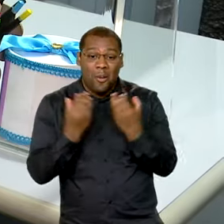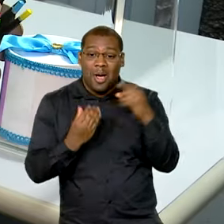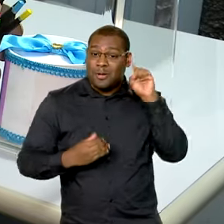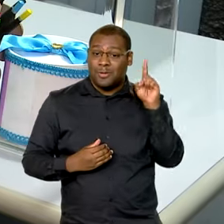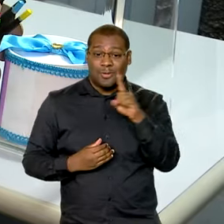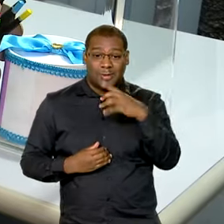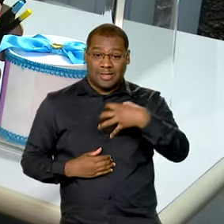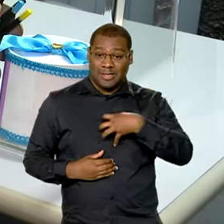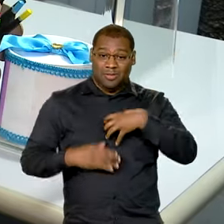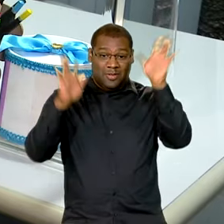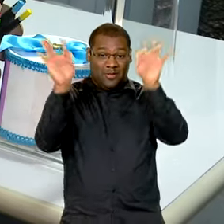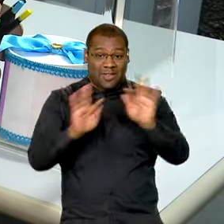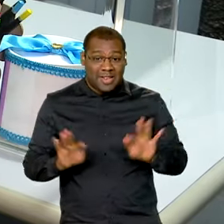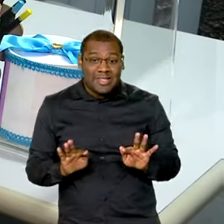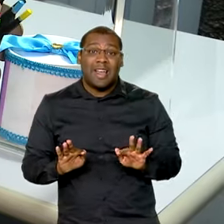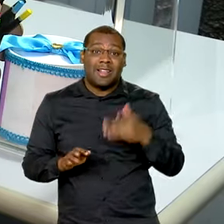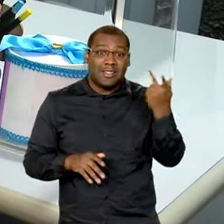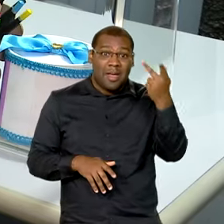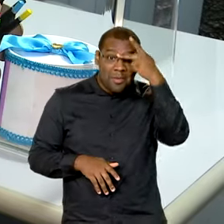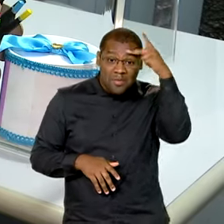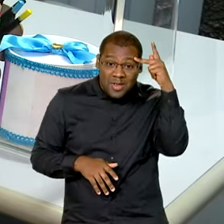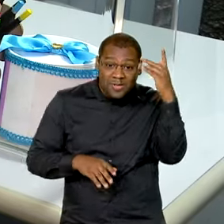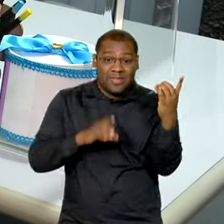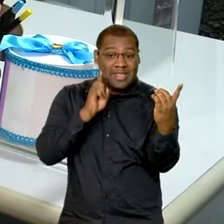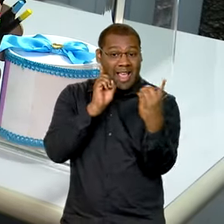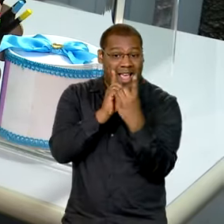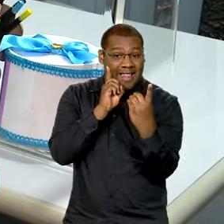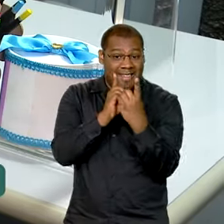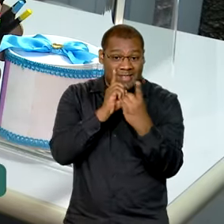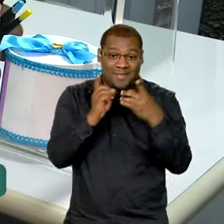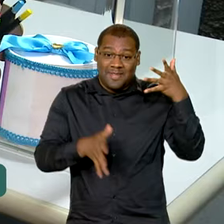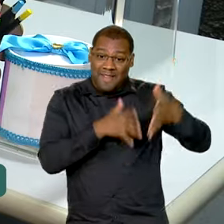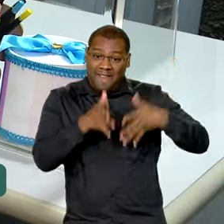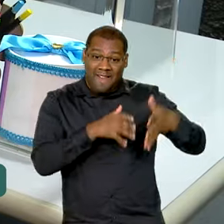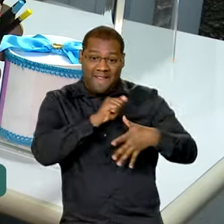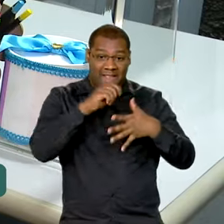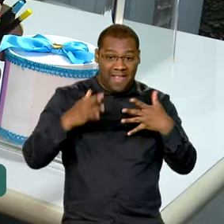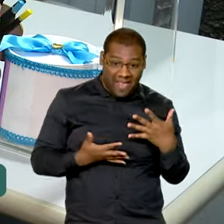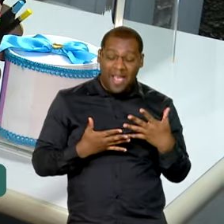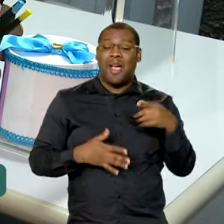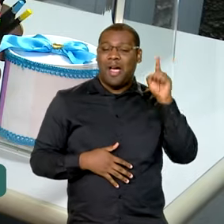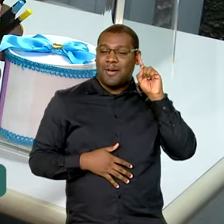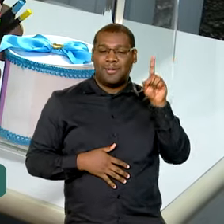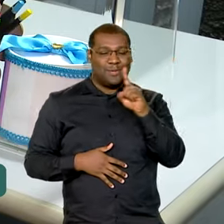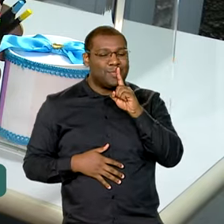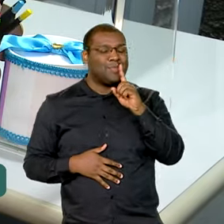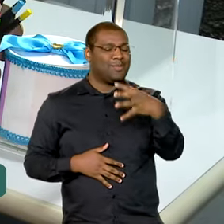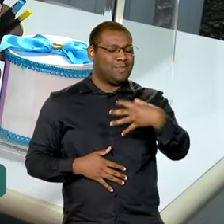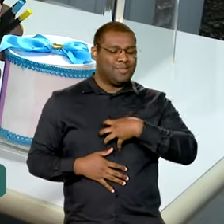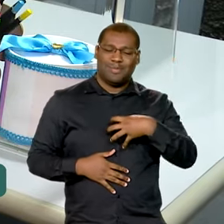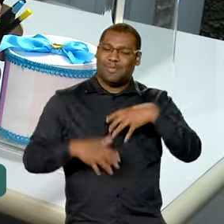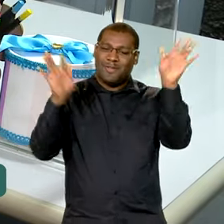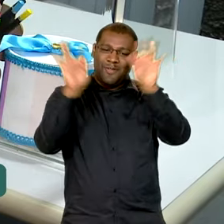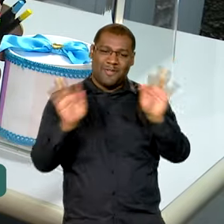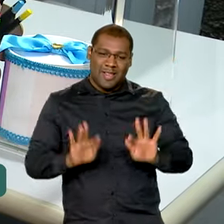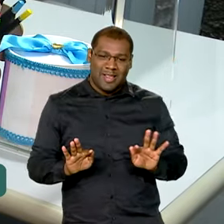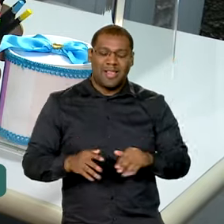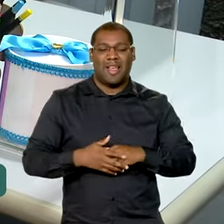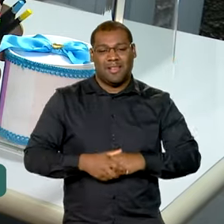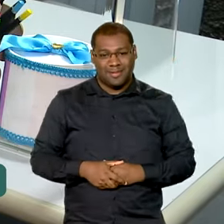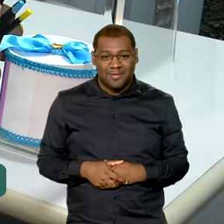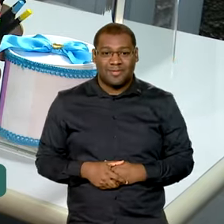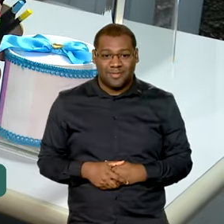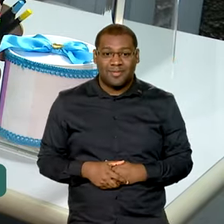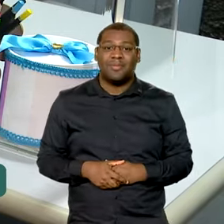no local e eles são recepcionados na linguagem deles, eles são atendidos na linguagem deles, compreendidos e eles